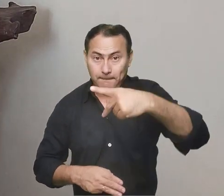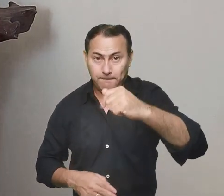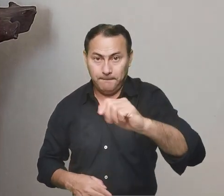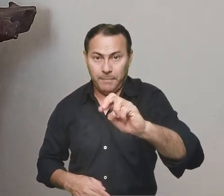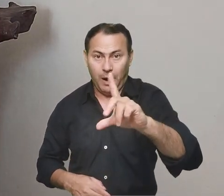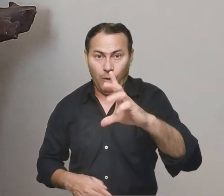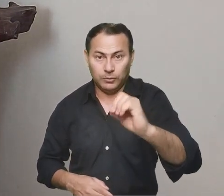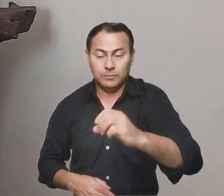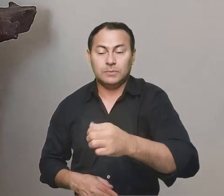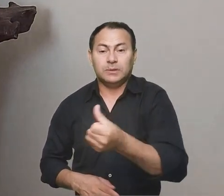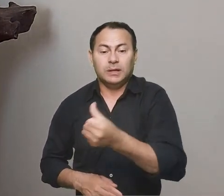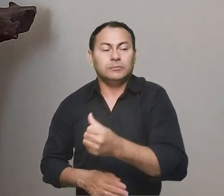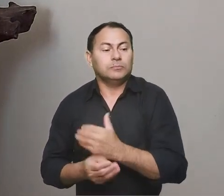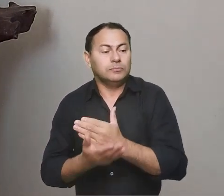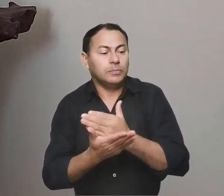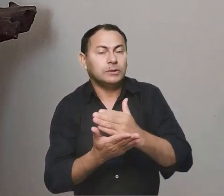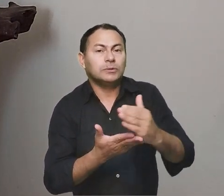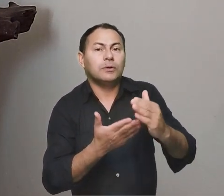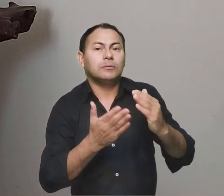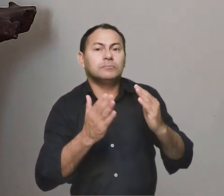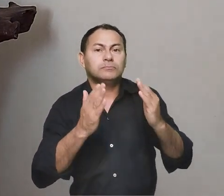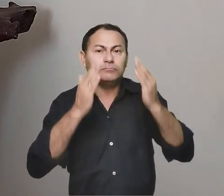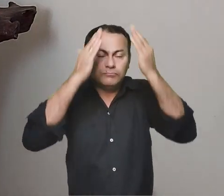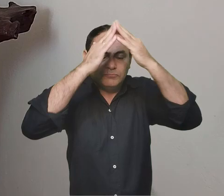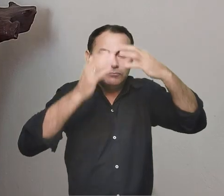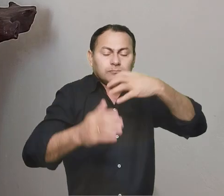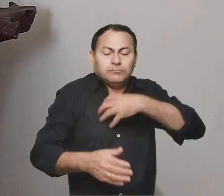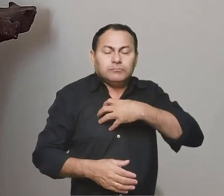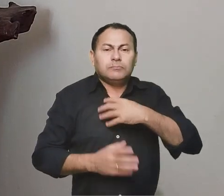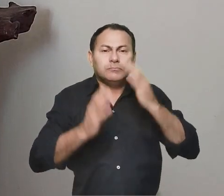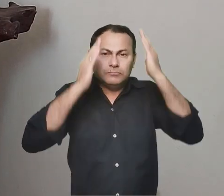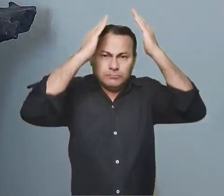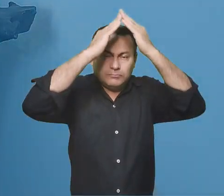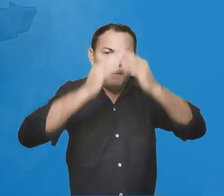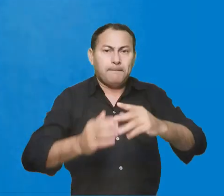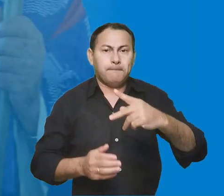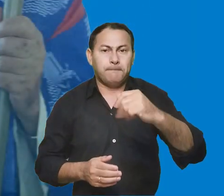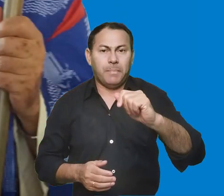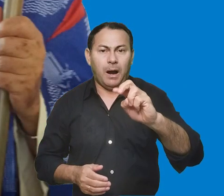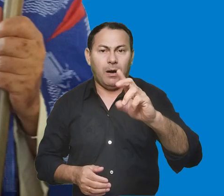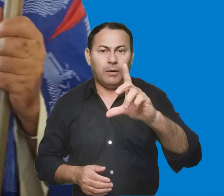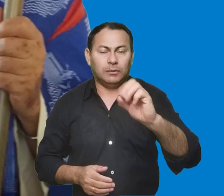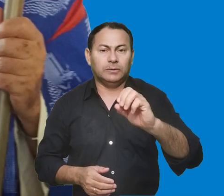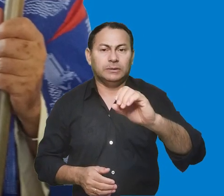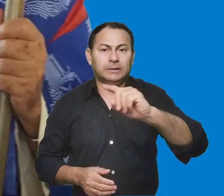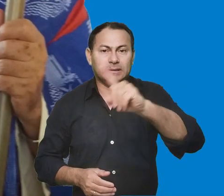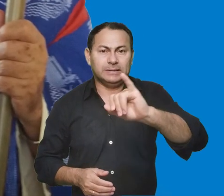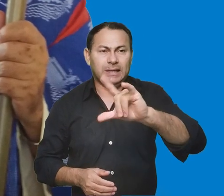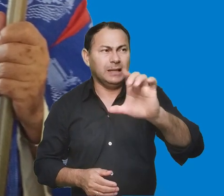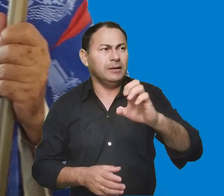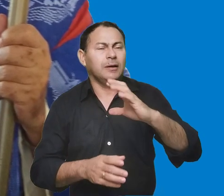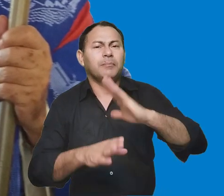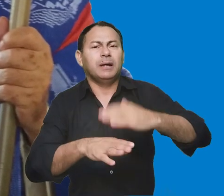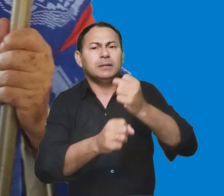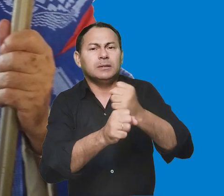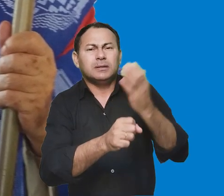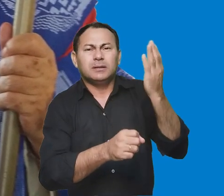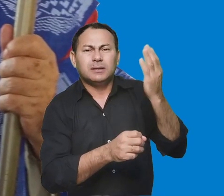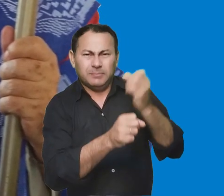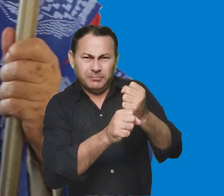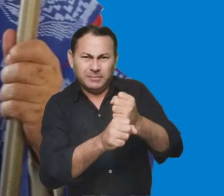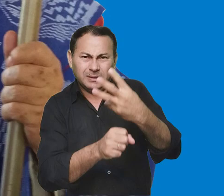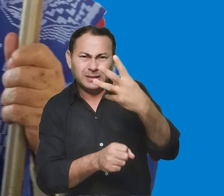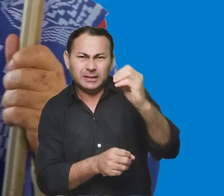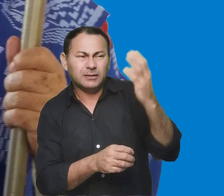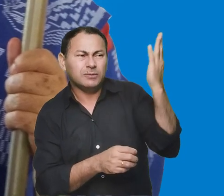nasceu no coração de Dom Pedro Carlos Illy, brasileiro, missionário na Guiné-Bissau. Por mais de 30 anos,